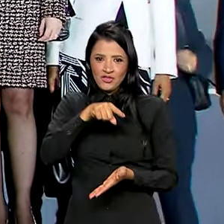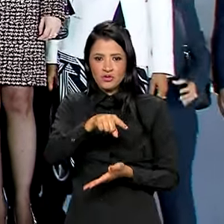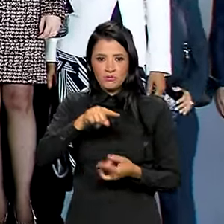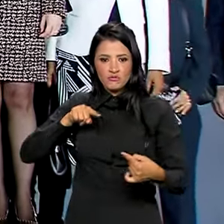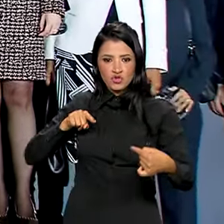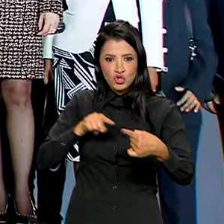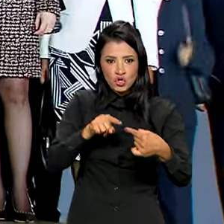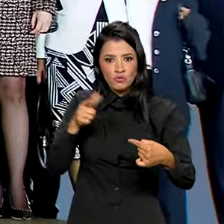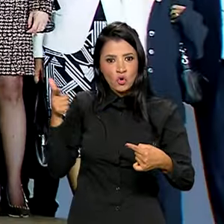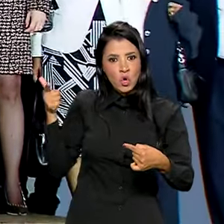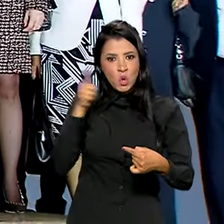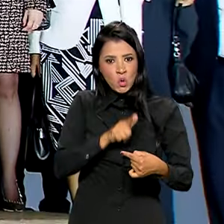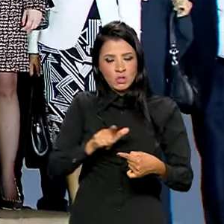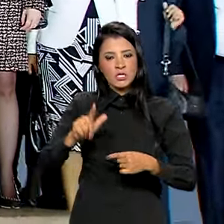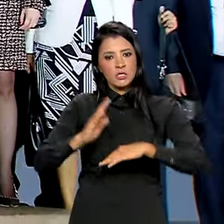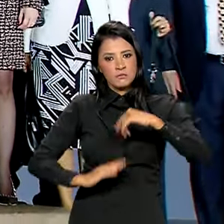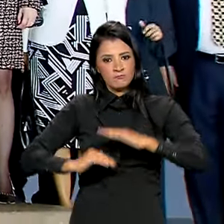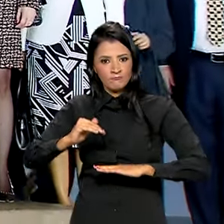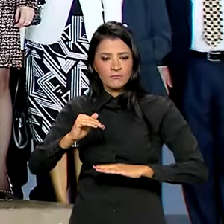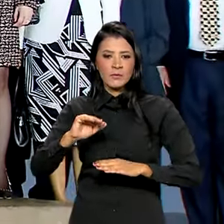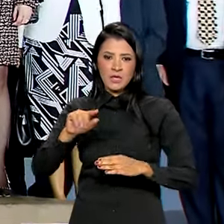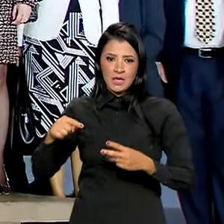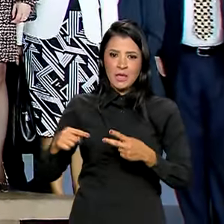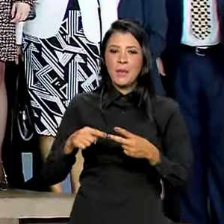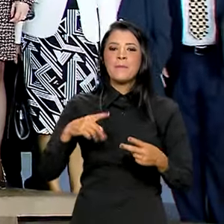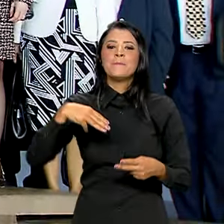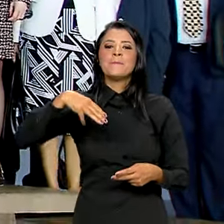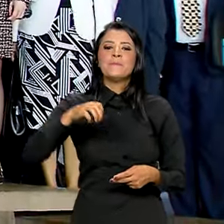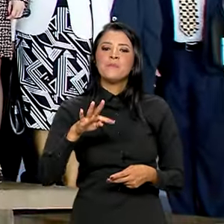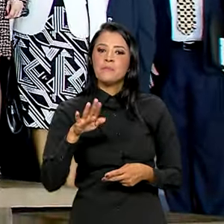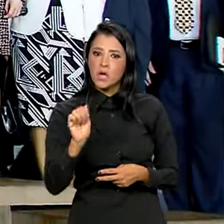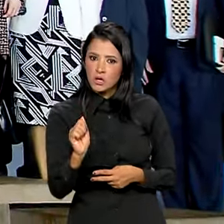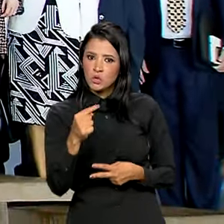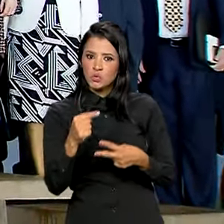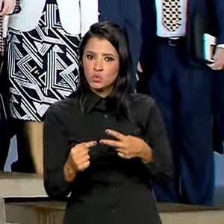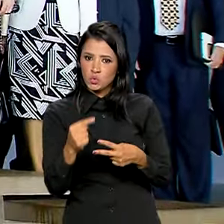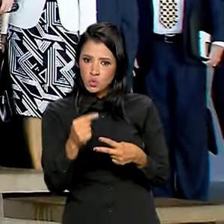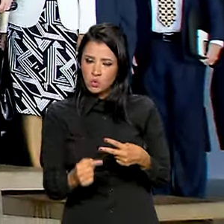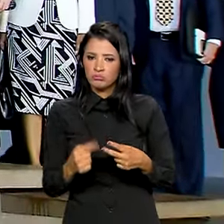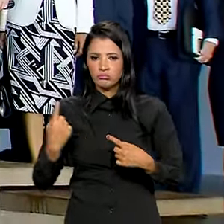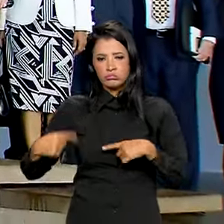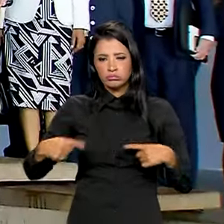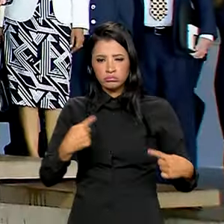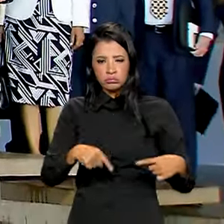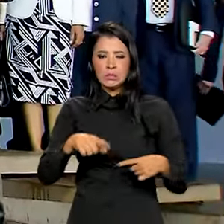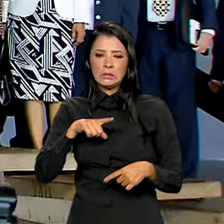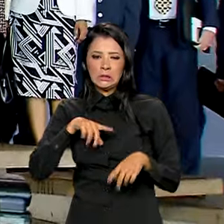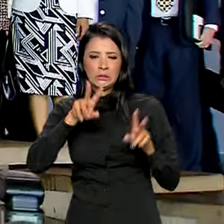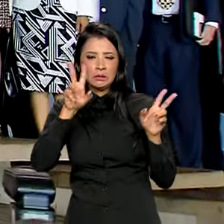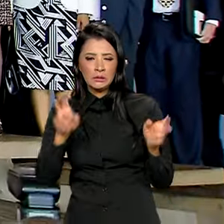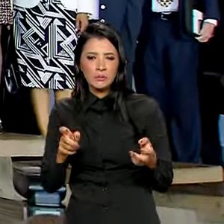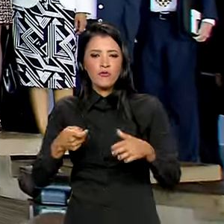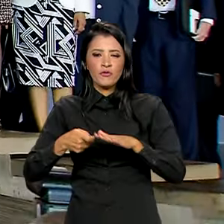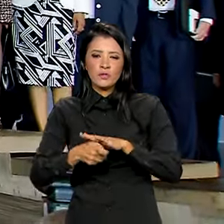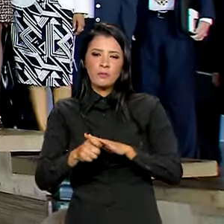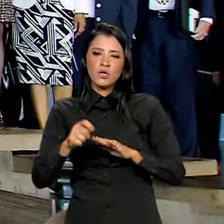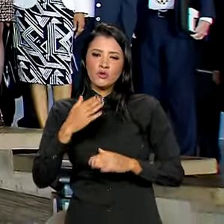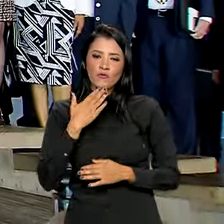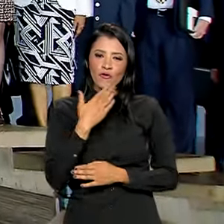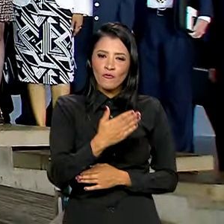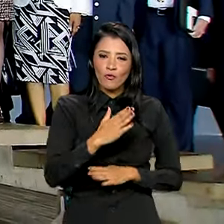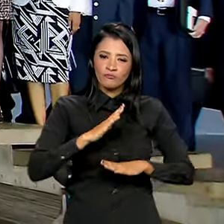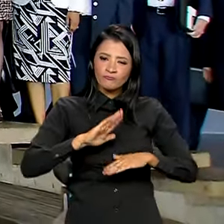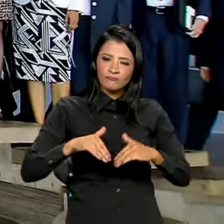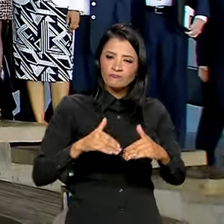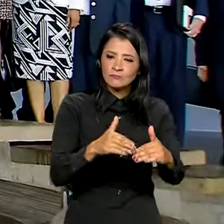objetivos e das metas. Esse debate engloba questões como financiamento para o desenvolvimento,